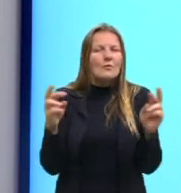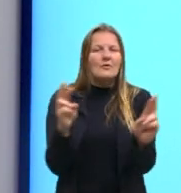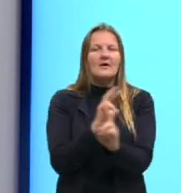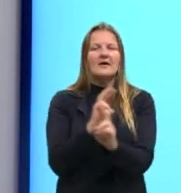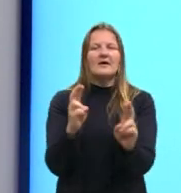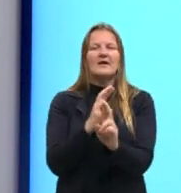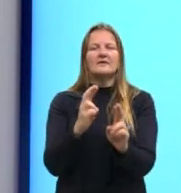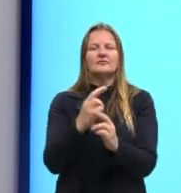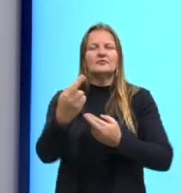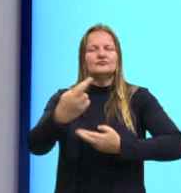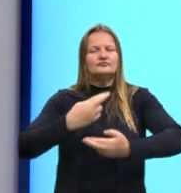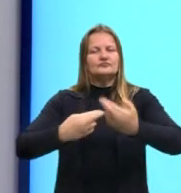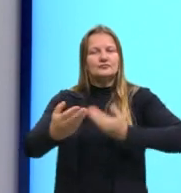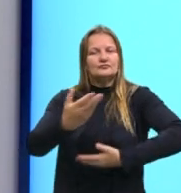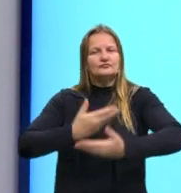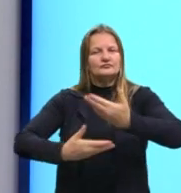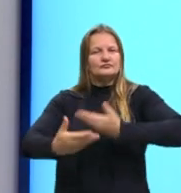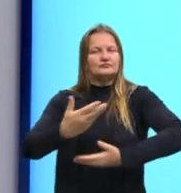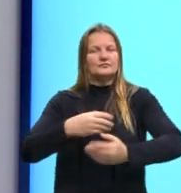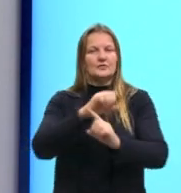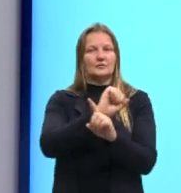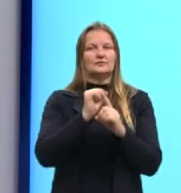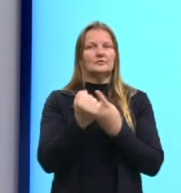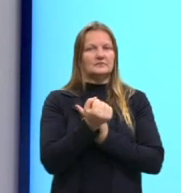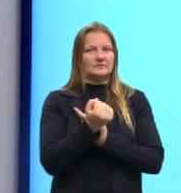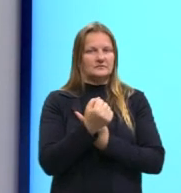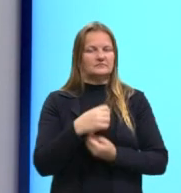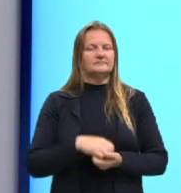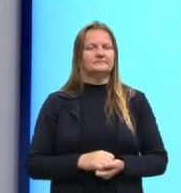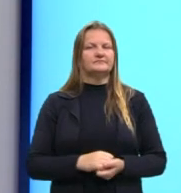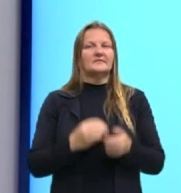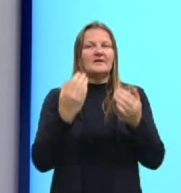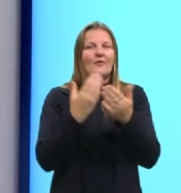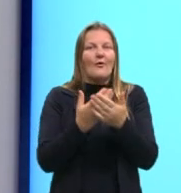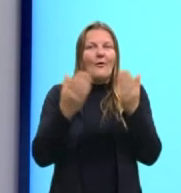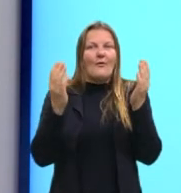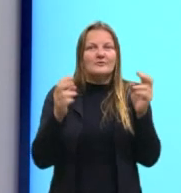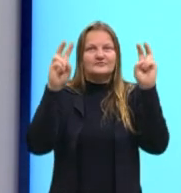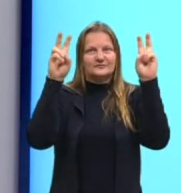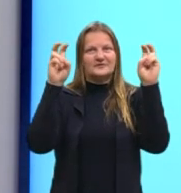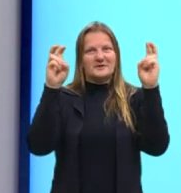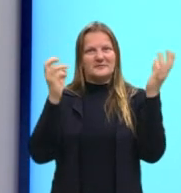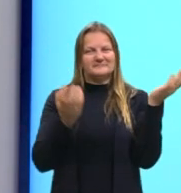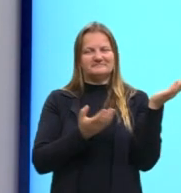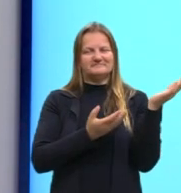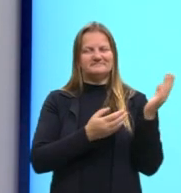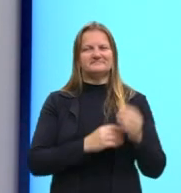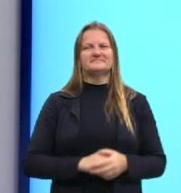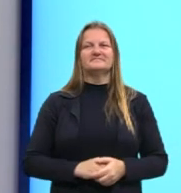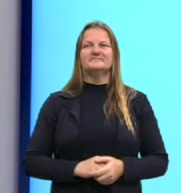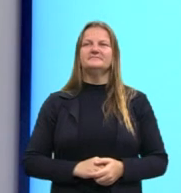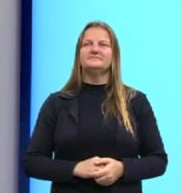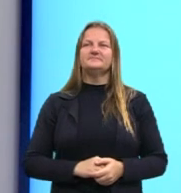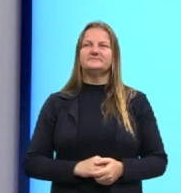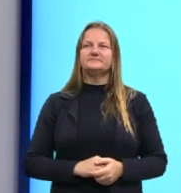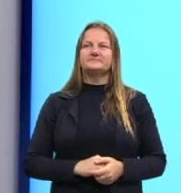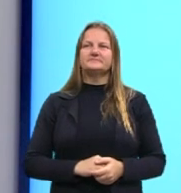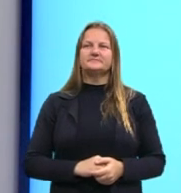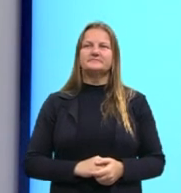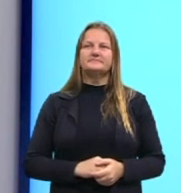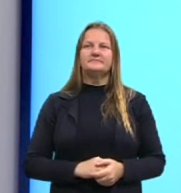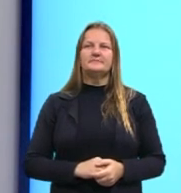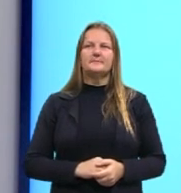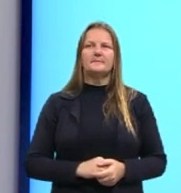relações, etc. e tal, que vamos ver nessa aula de hoje. Então, olha o termo pós-moderno, pós-modernidade, pós